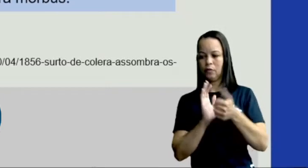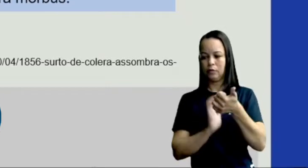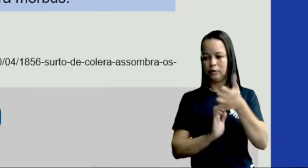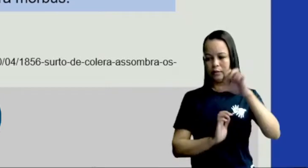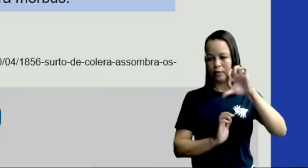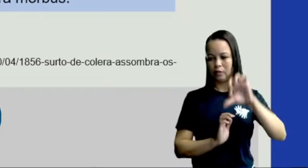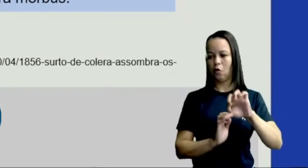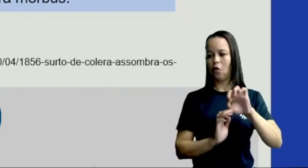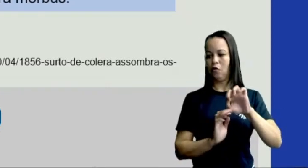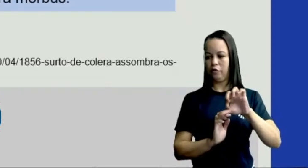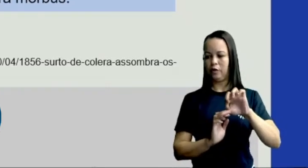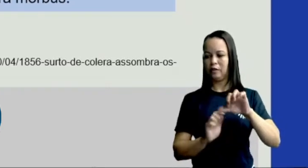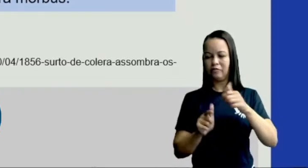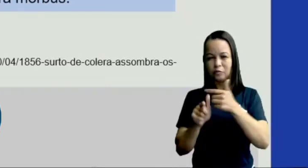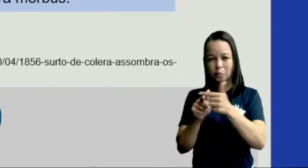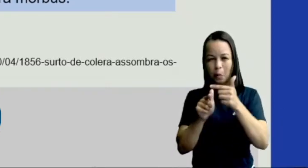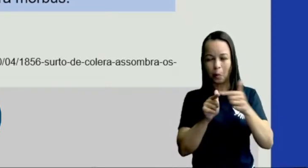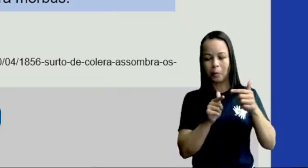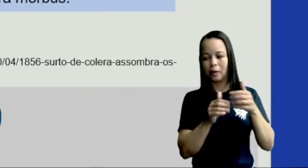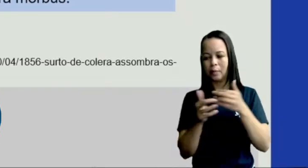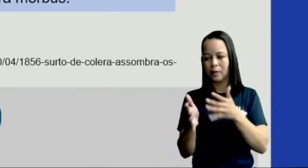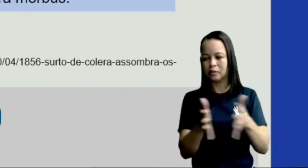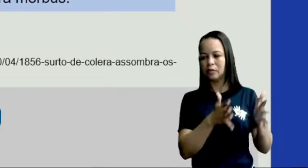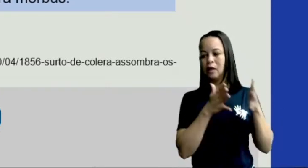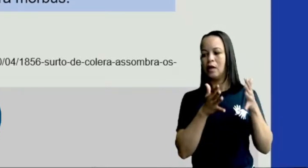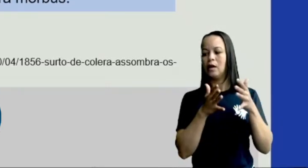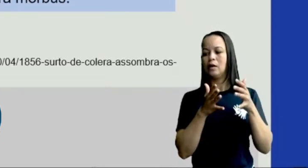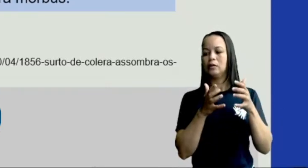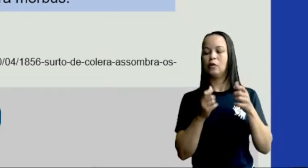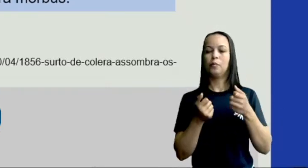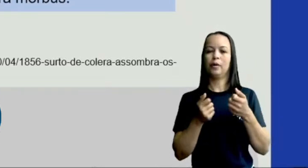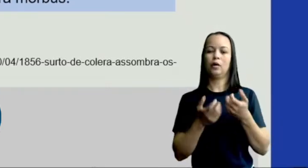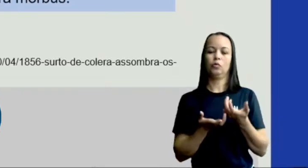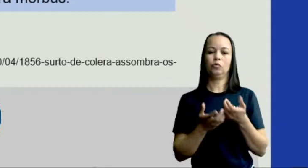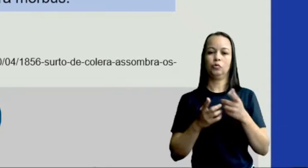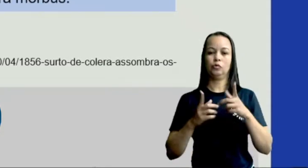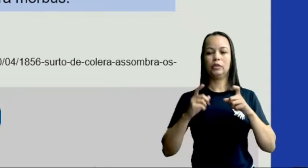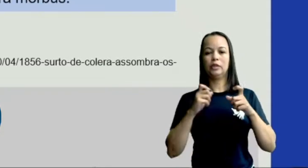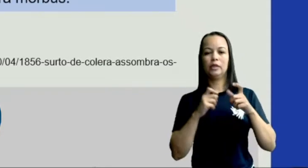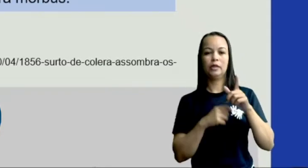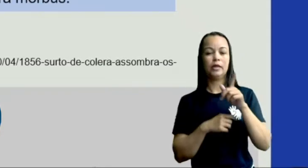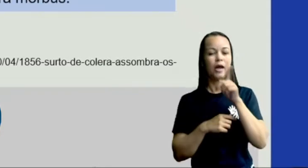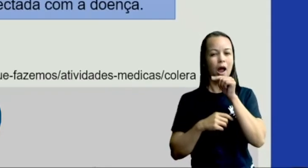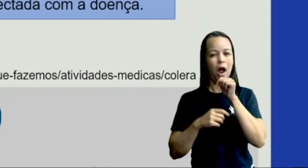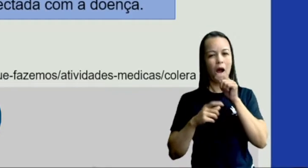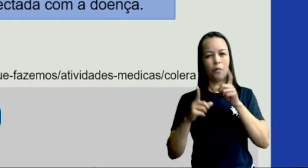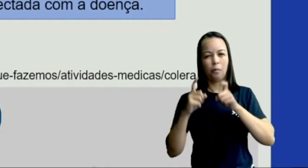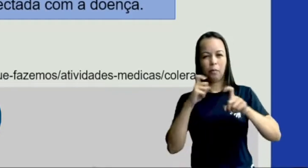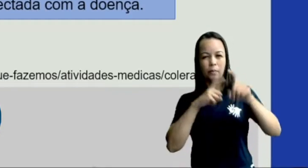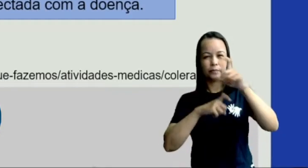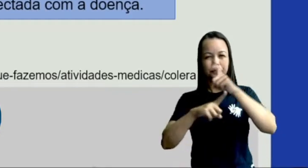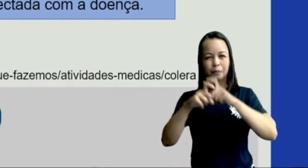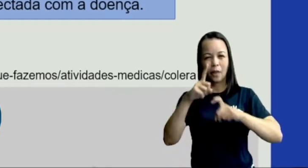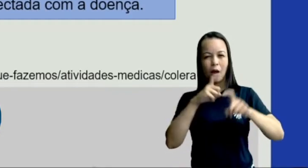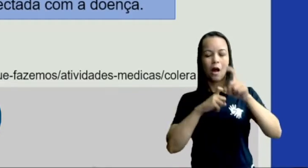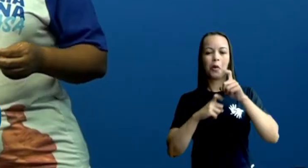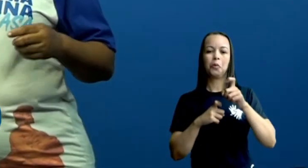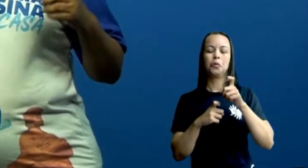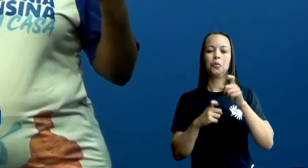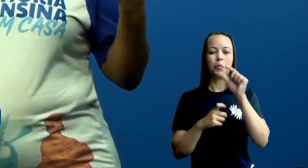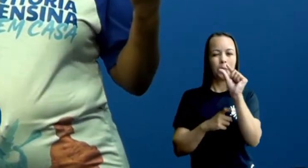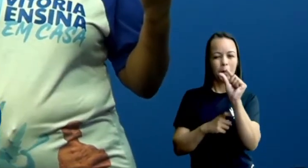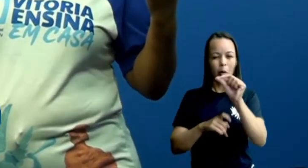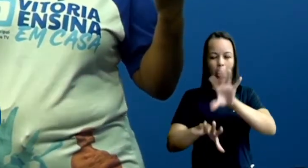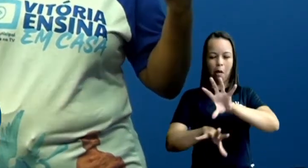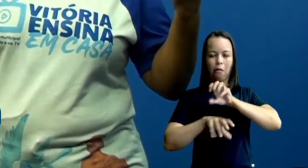a província foi acometida por um grande surto de cólera morbos. Vejam só.